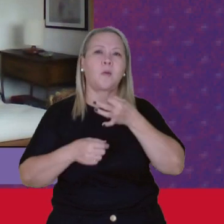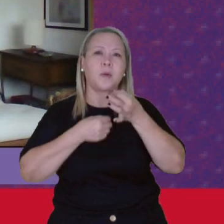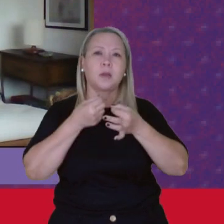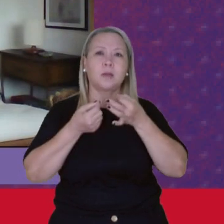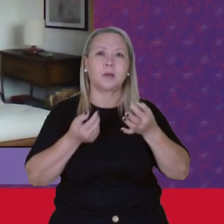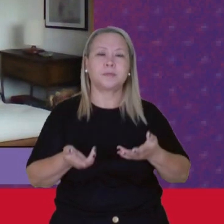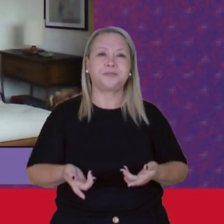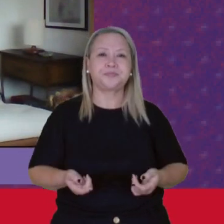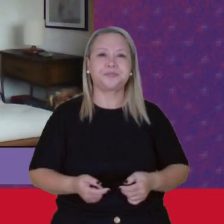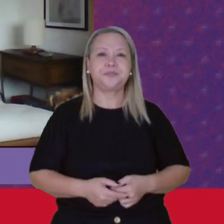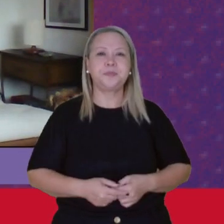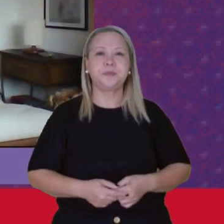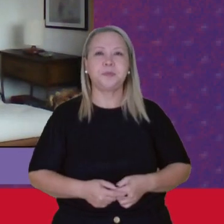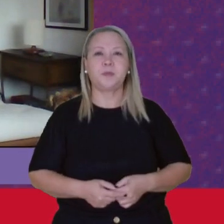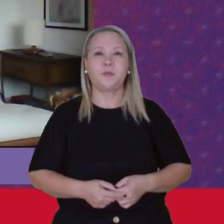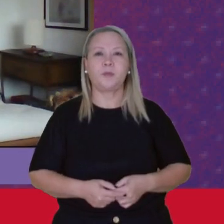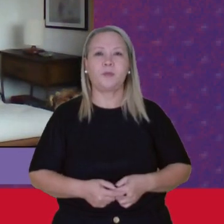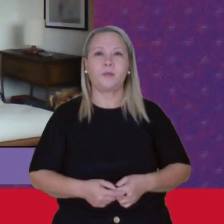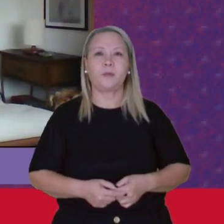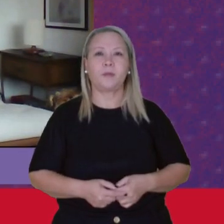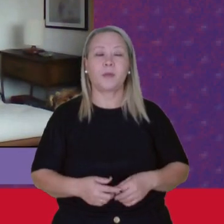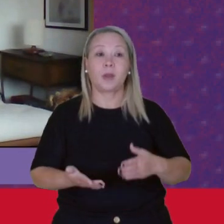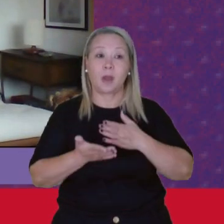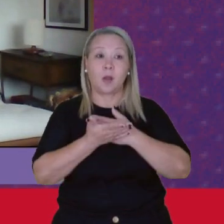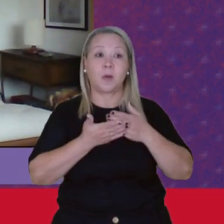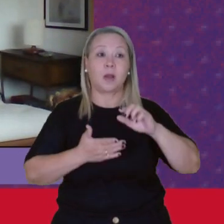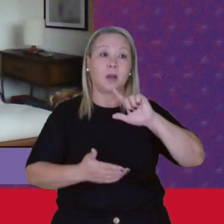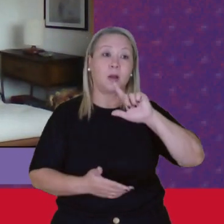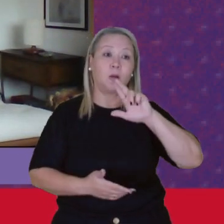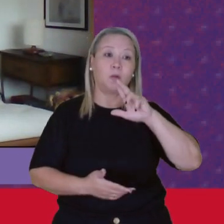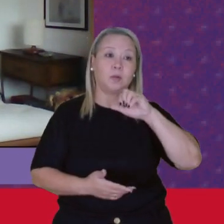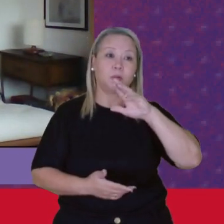vamos inverter Outra vez Lucinéia Começamos com você